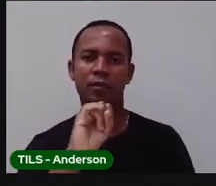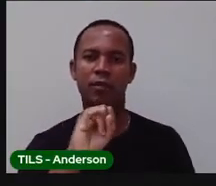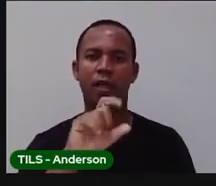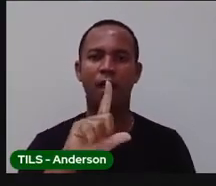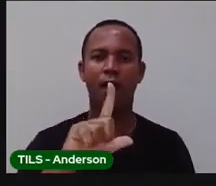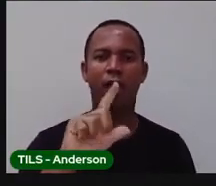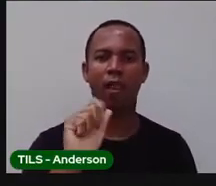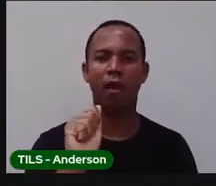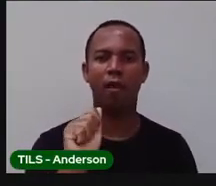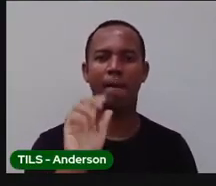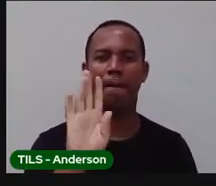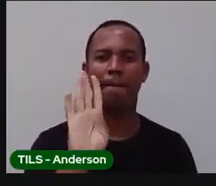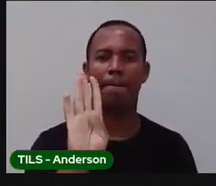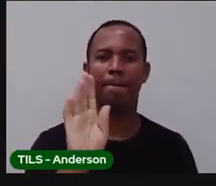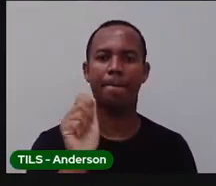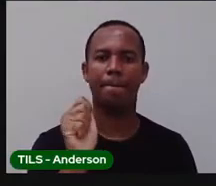novo.